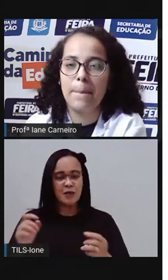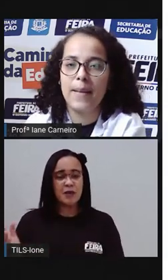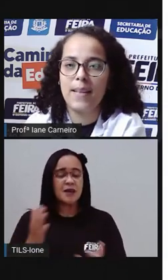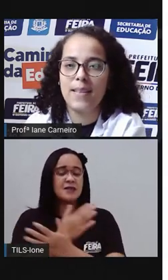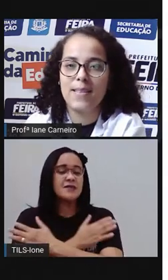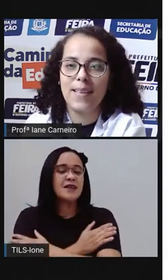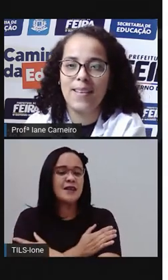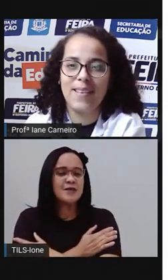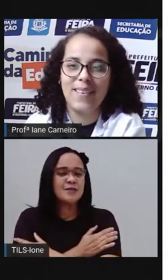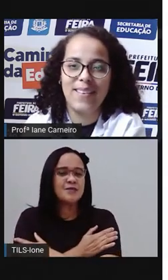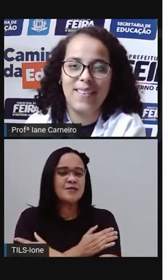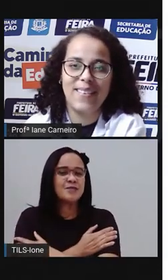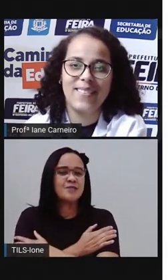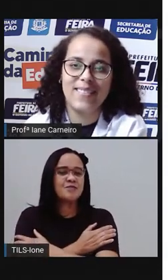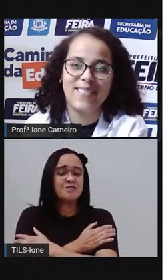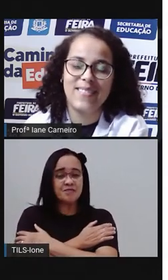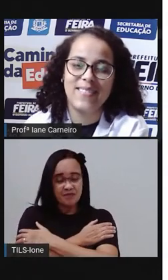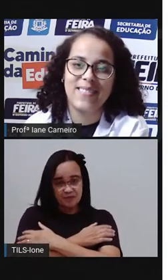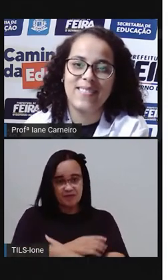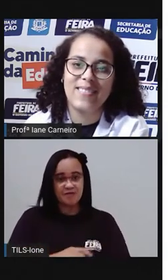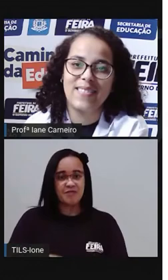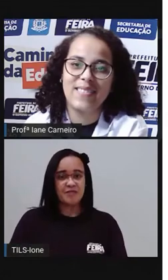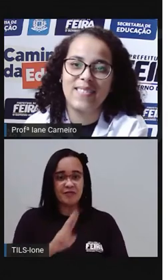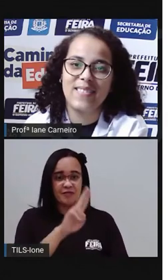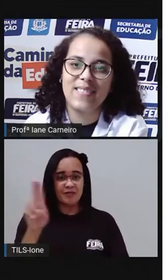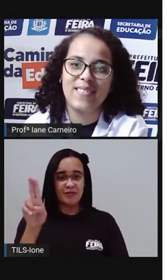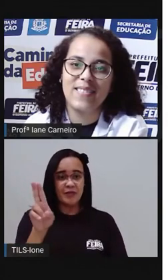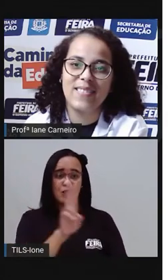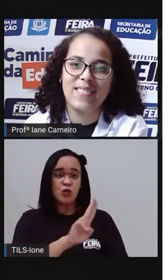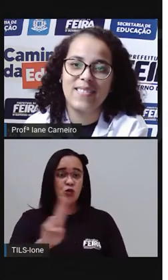abraçar Eu